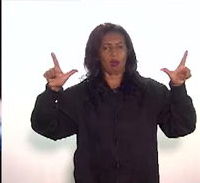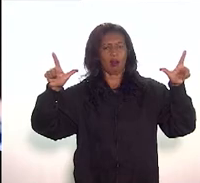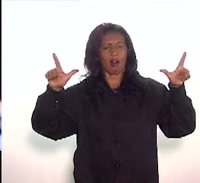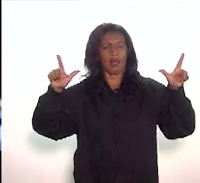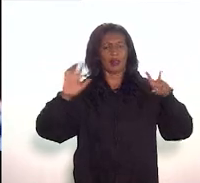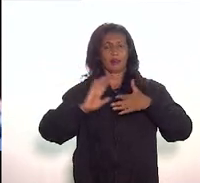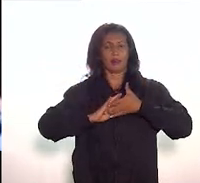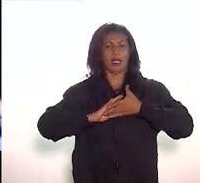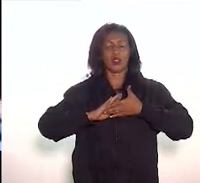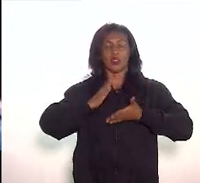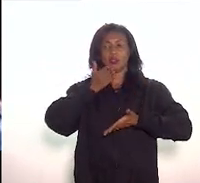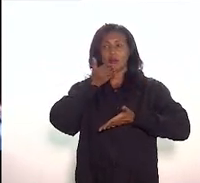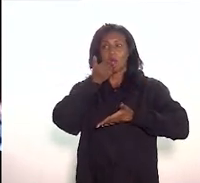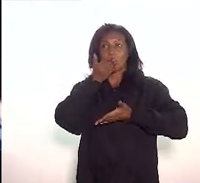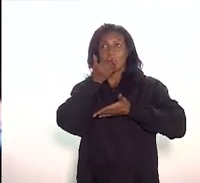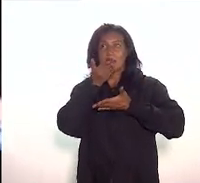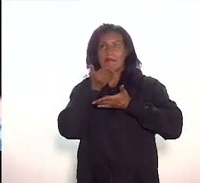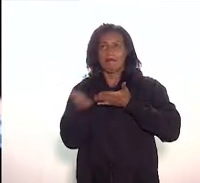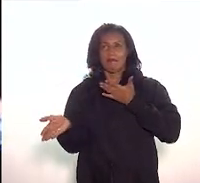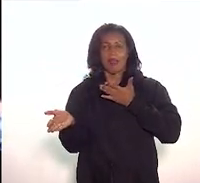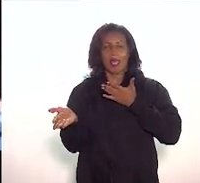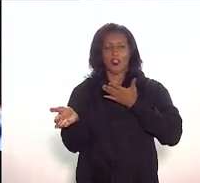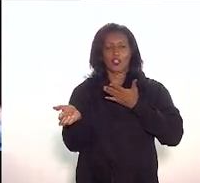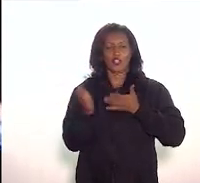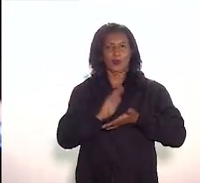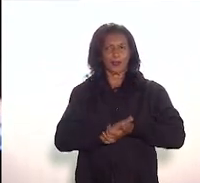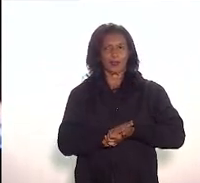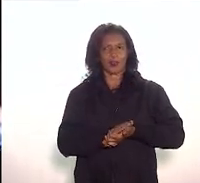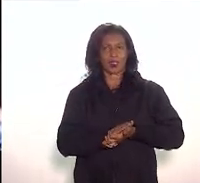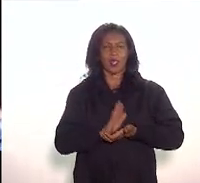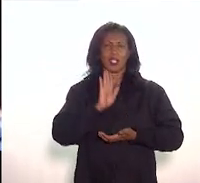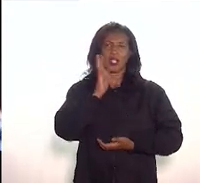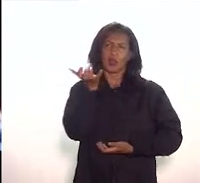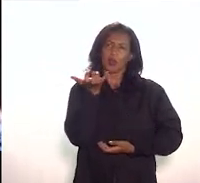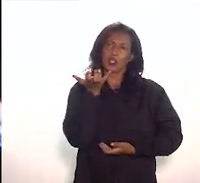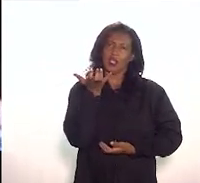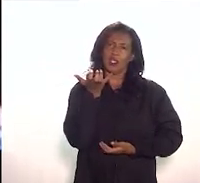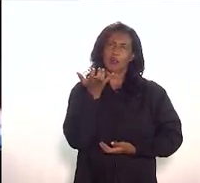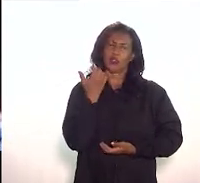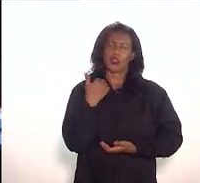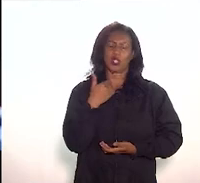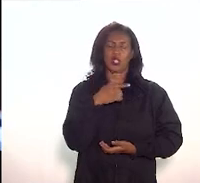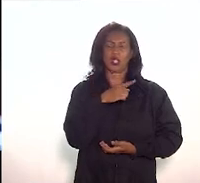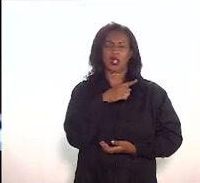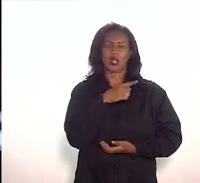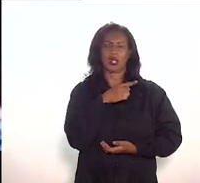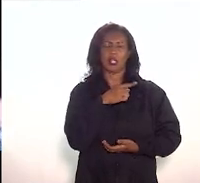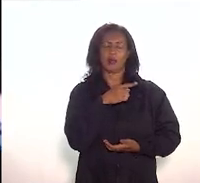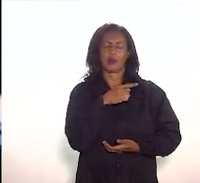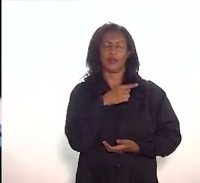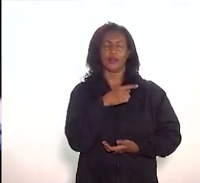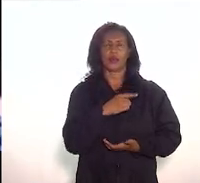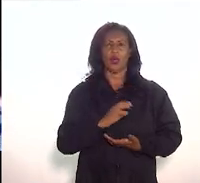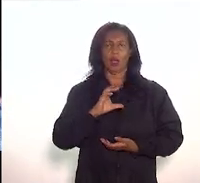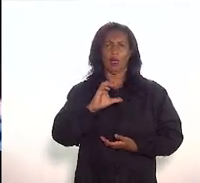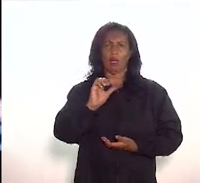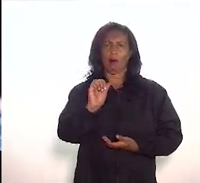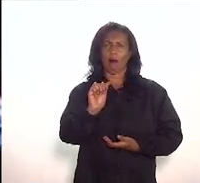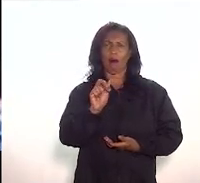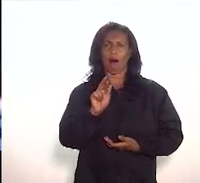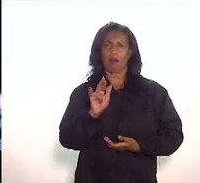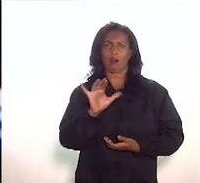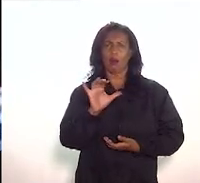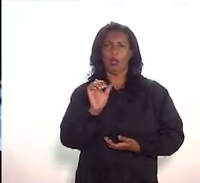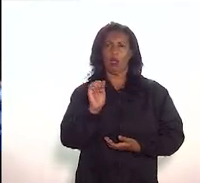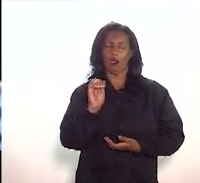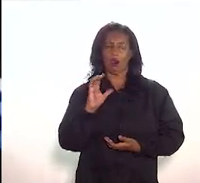ele não se perca, perca o seu foco rápido. E aí, eu gostaria de salgar aqui a presença do Legislativo Carioca, no caso aí, gostaria de